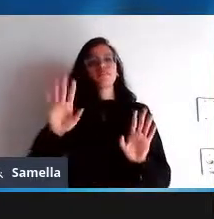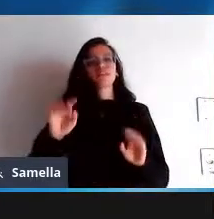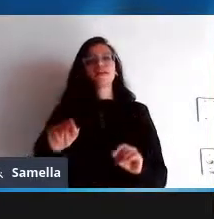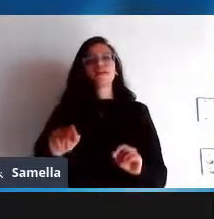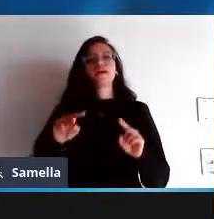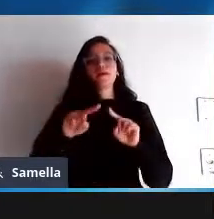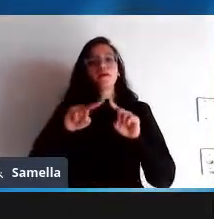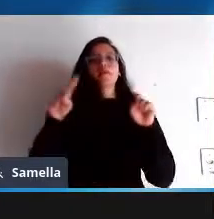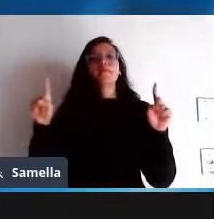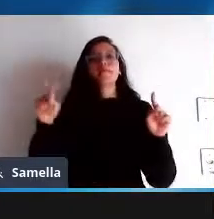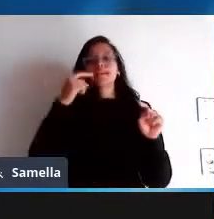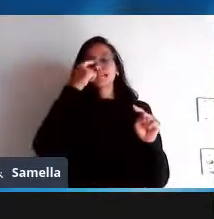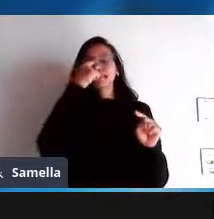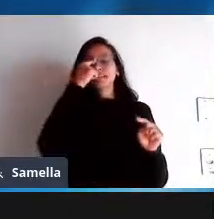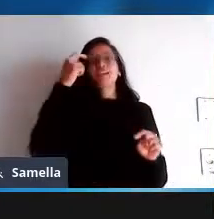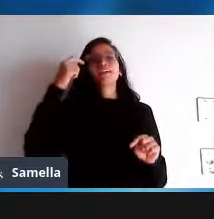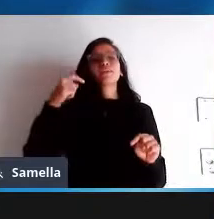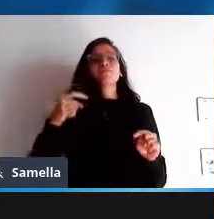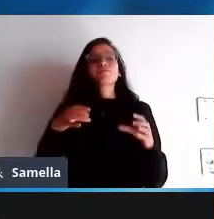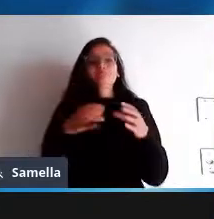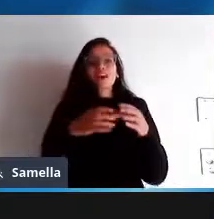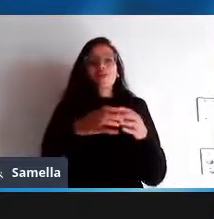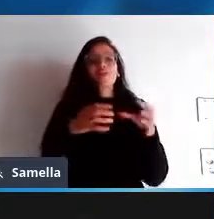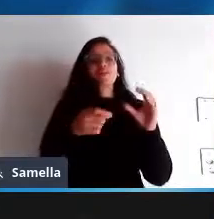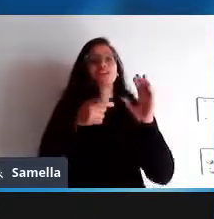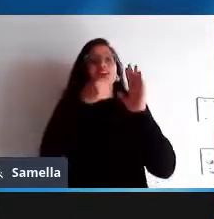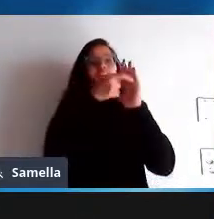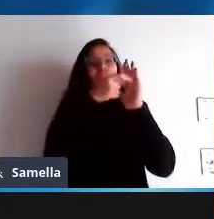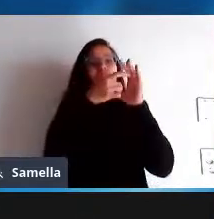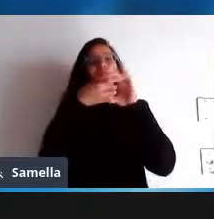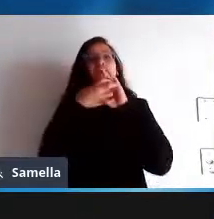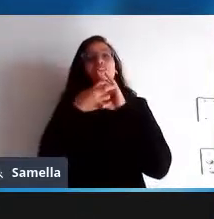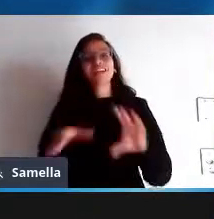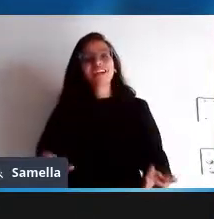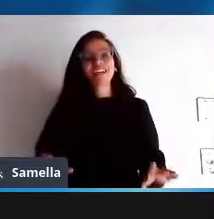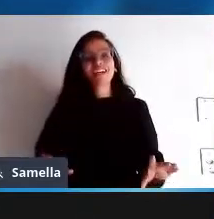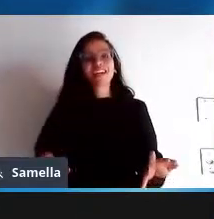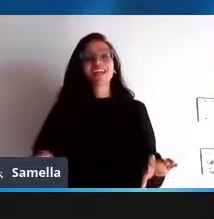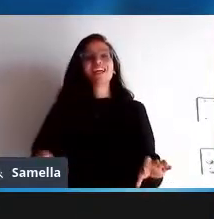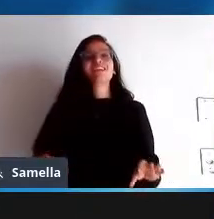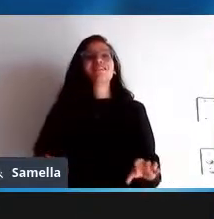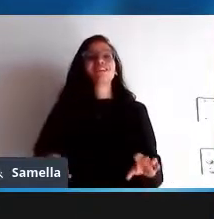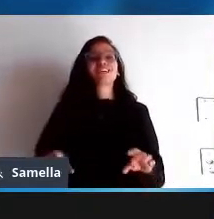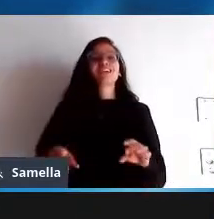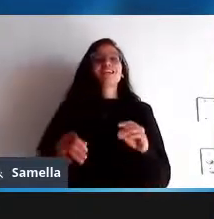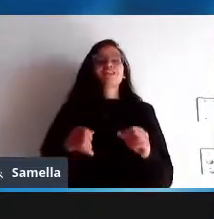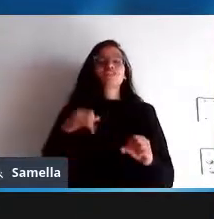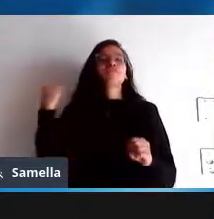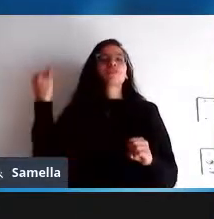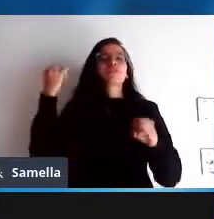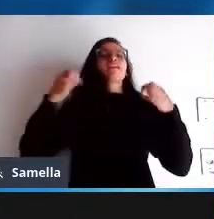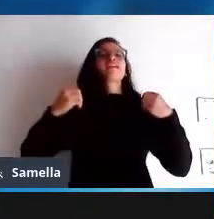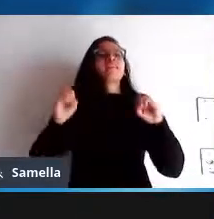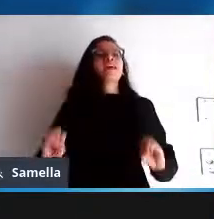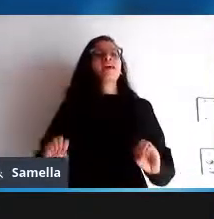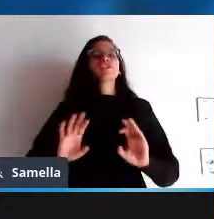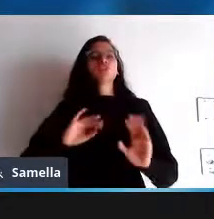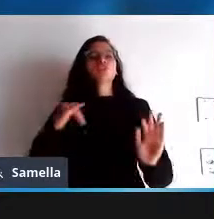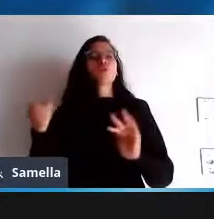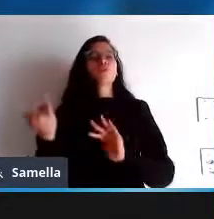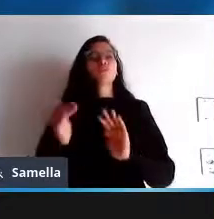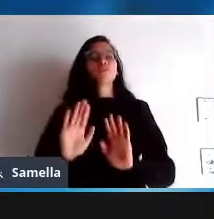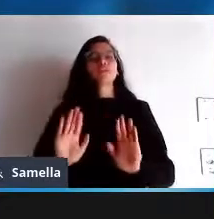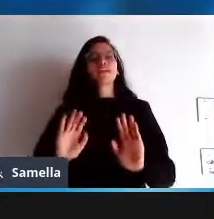basicamente a ideia é que uma comunidade de software livre é uma associação formal ou informal entre pessoas que compartilham os